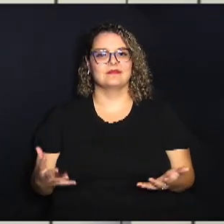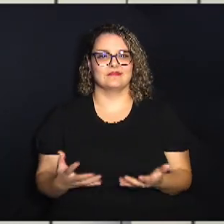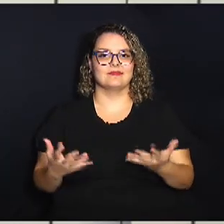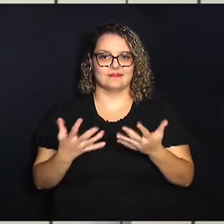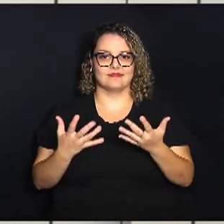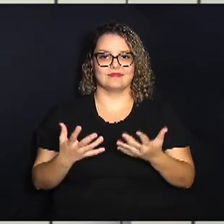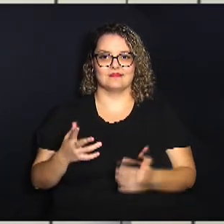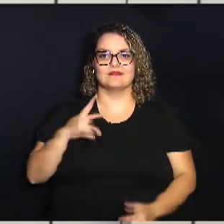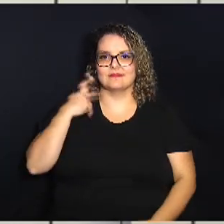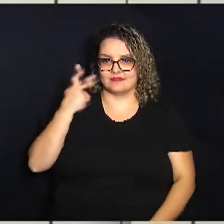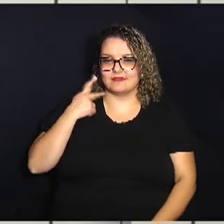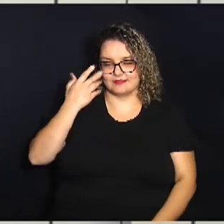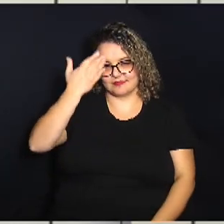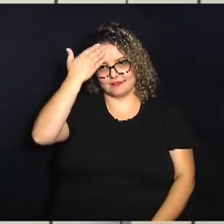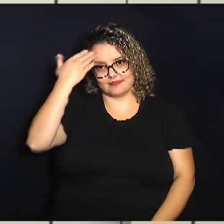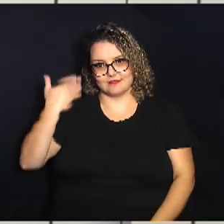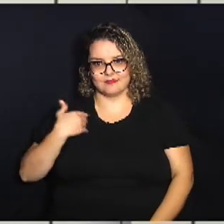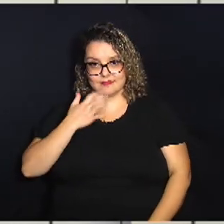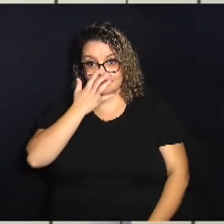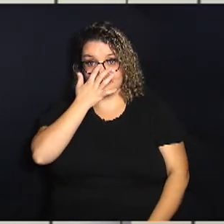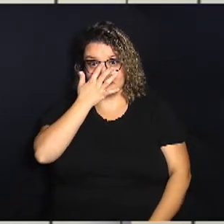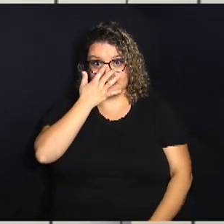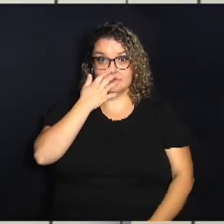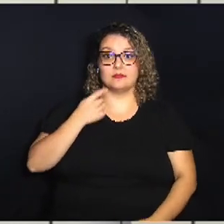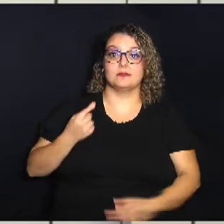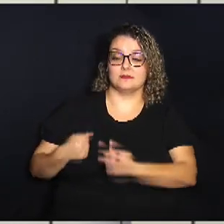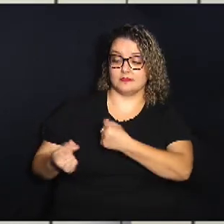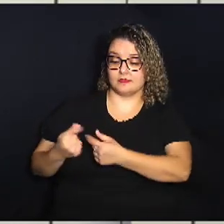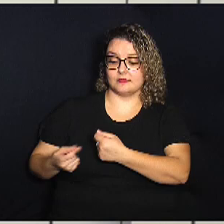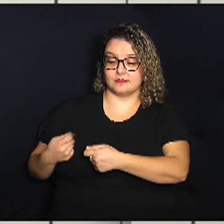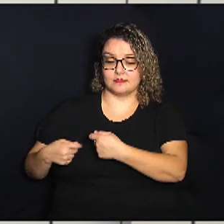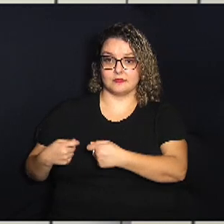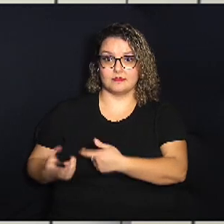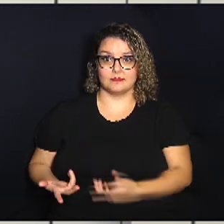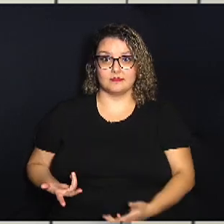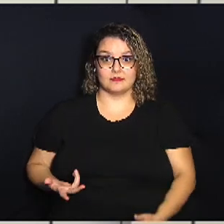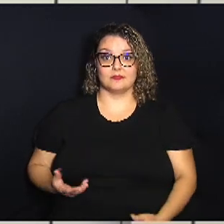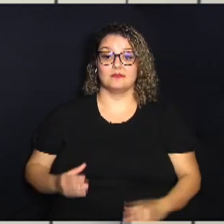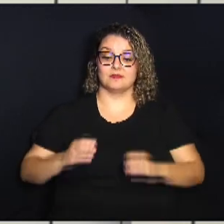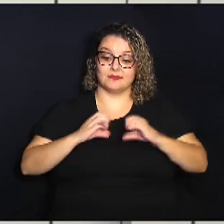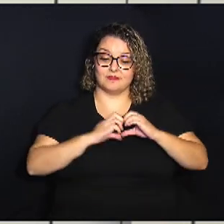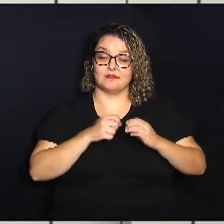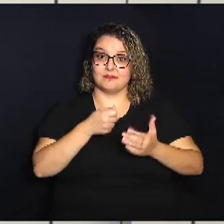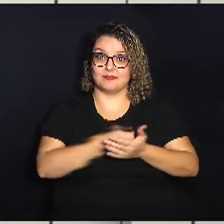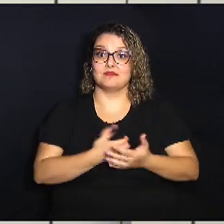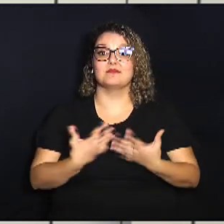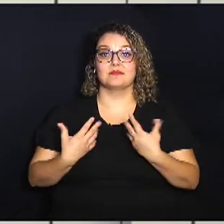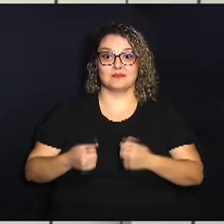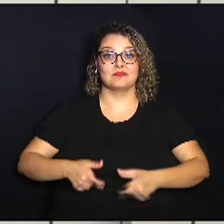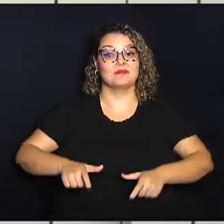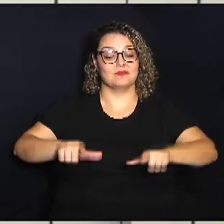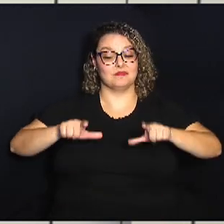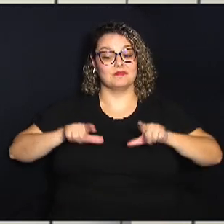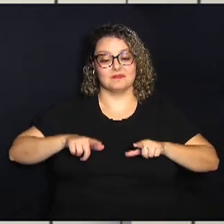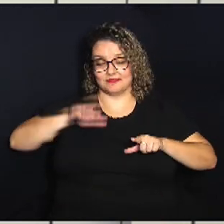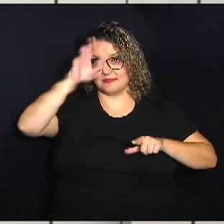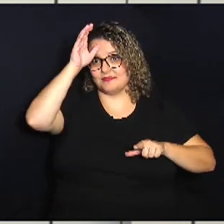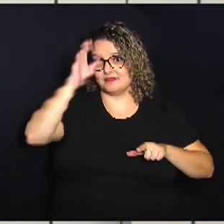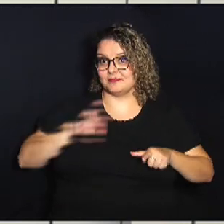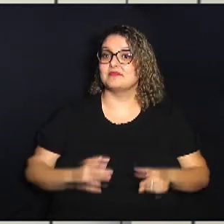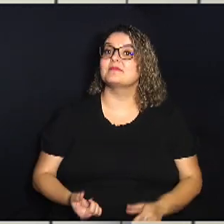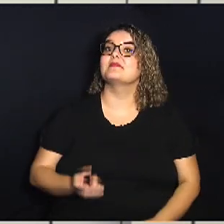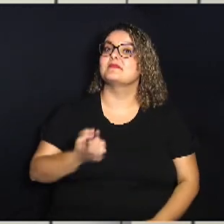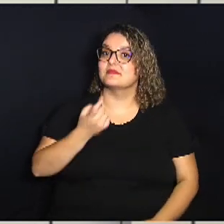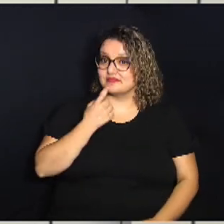vereadora Débora Palermo o tesoureiro da entidade Amor Exigente recebeu o título de cidadão campineiro